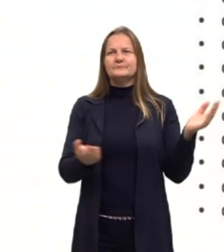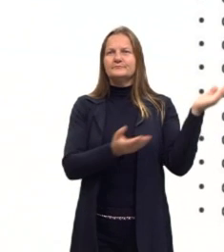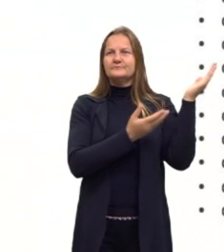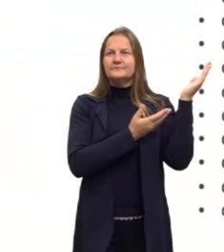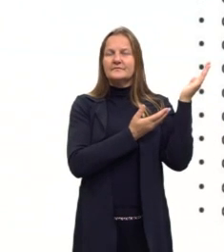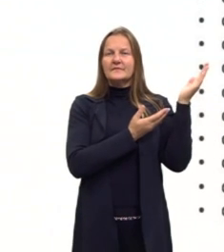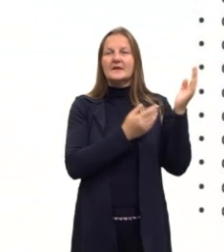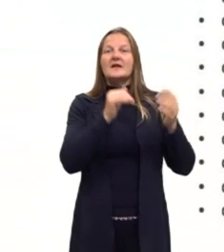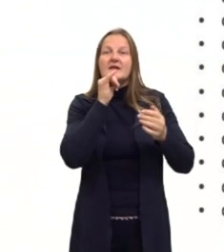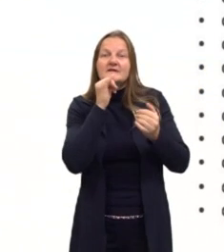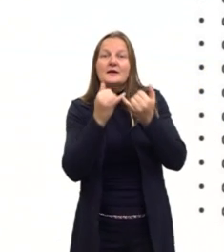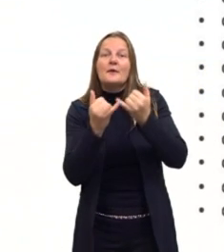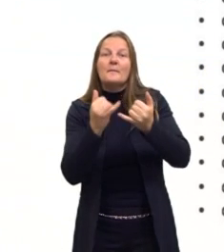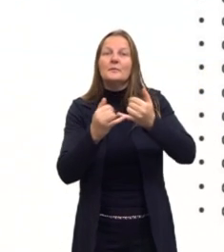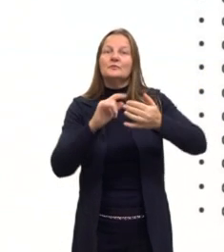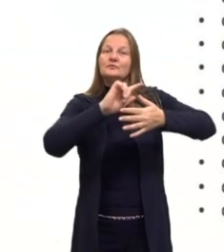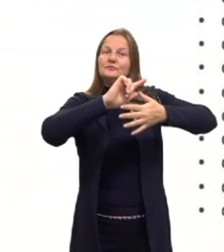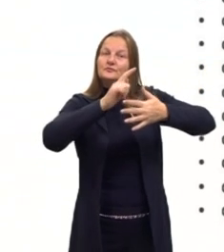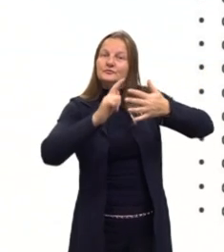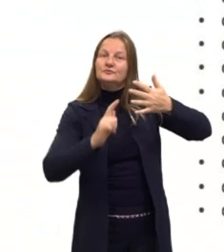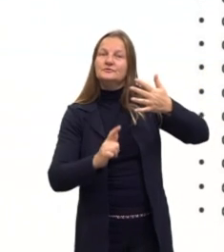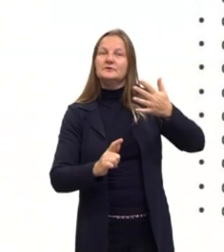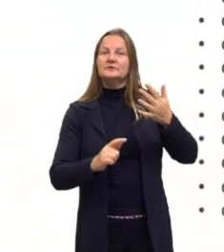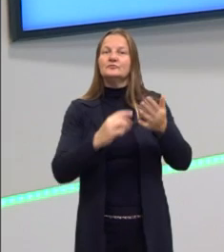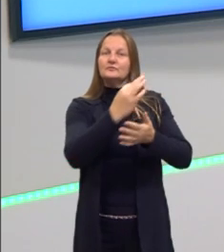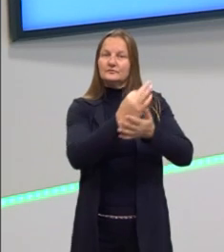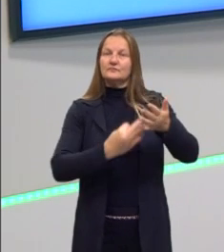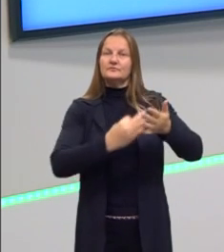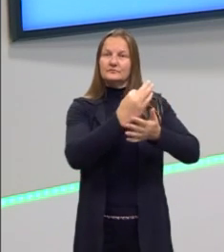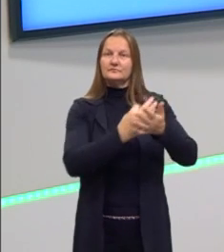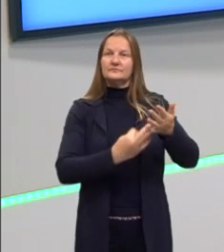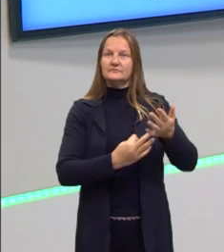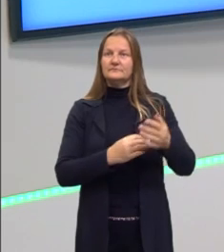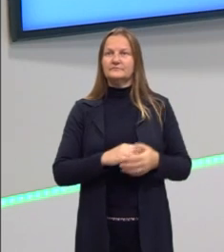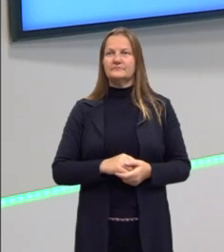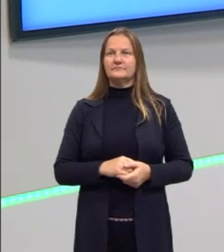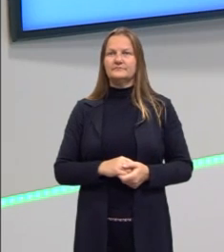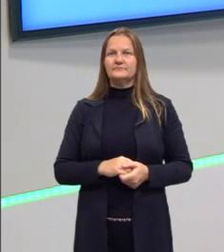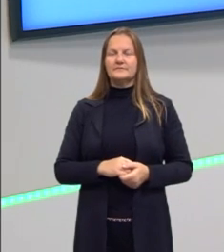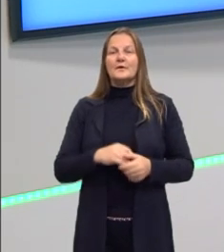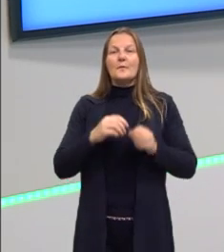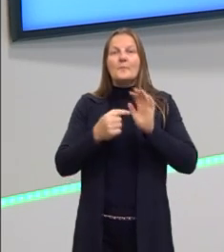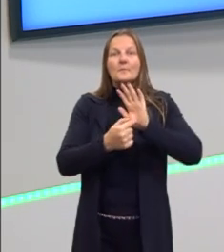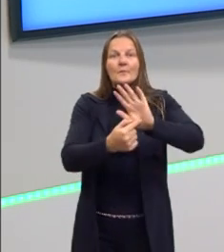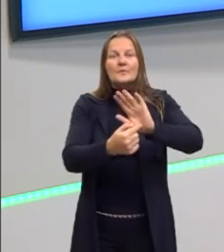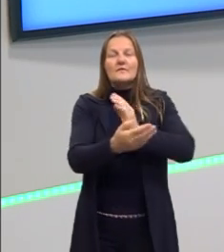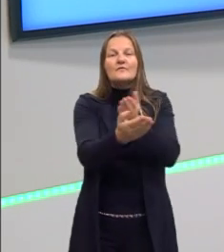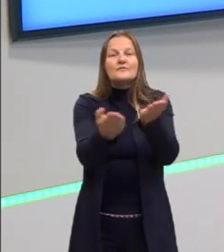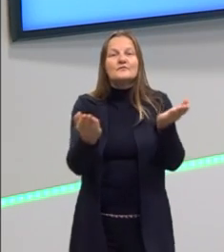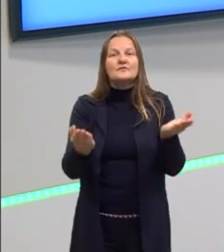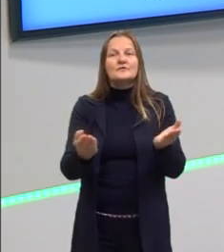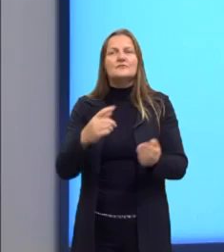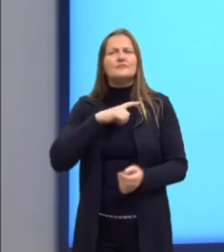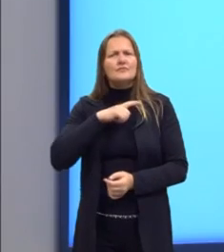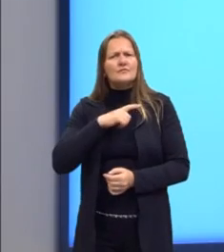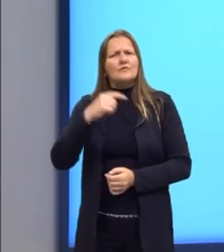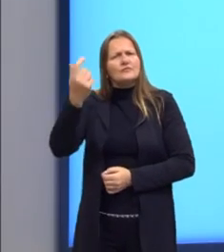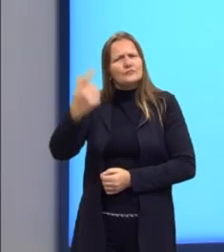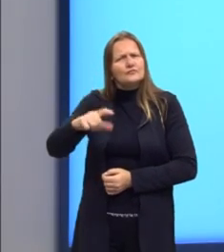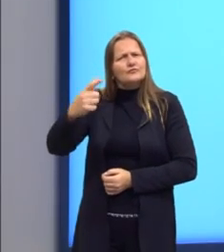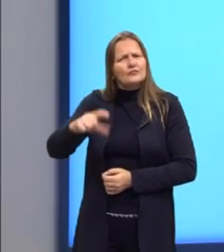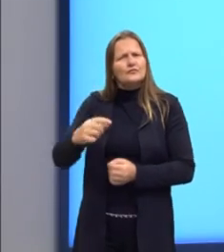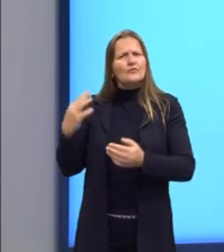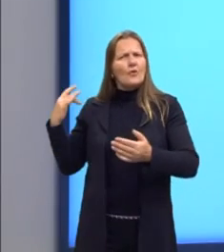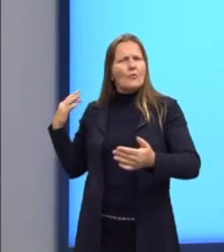trouxe para vocês aí exemplos de gêneros textuais. para mostrar o quê? Vamos fazer de novo essa